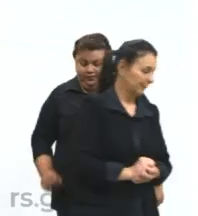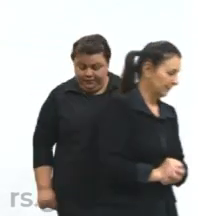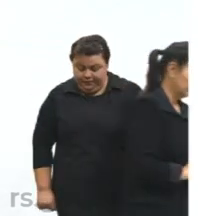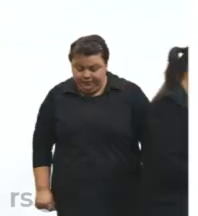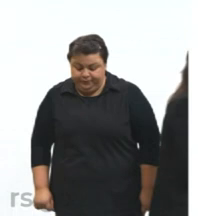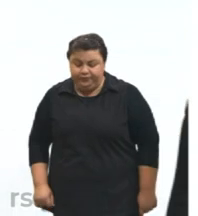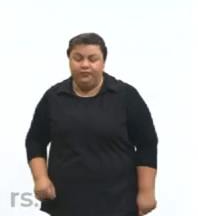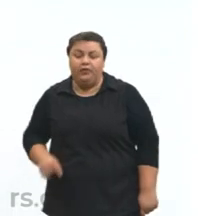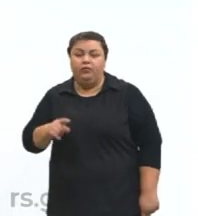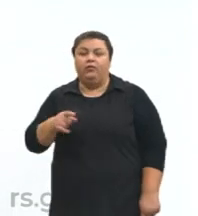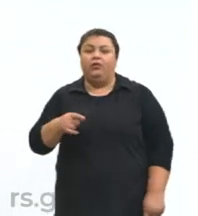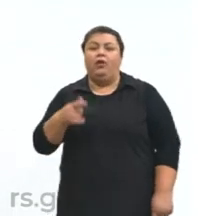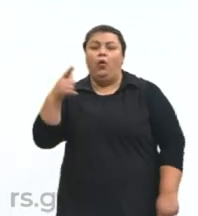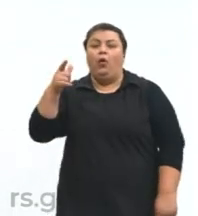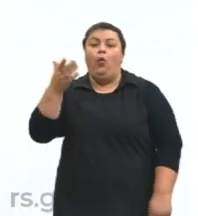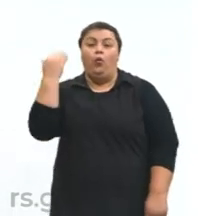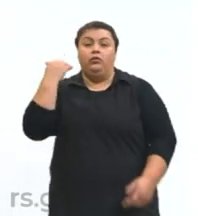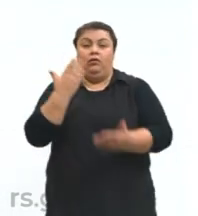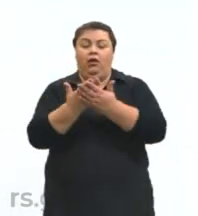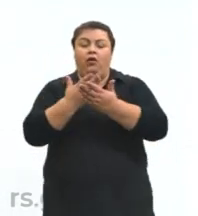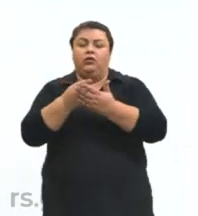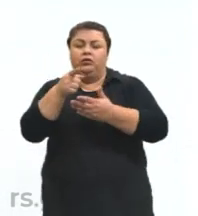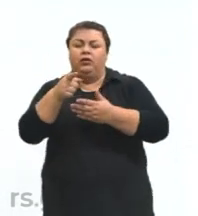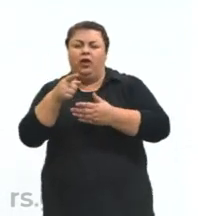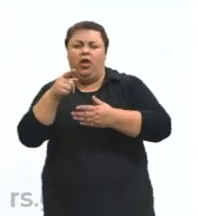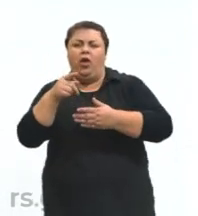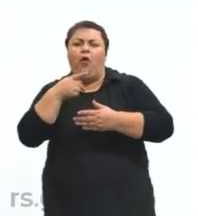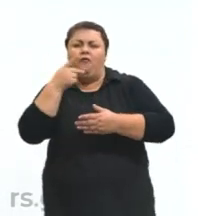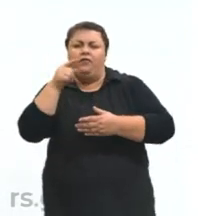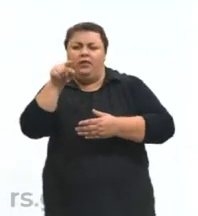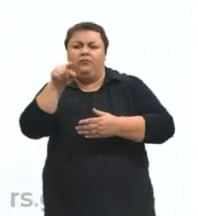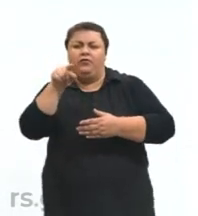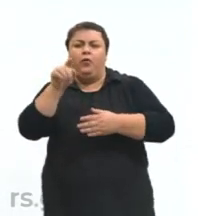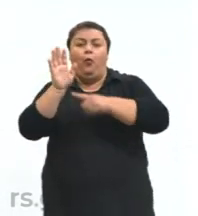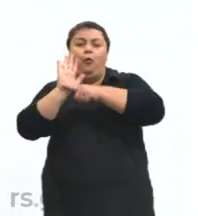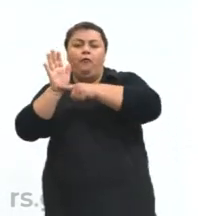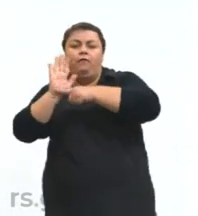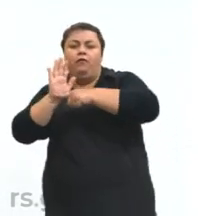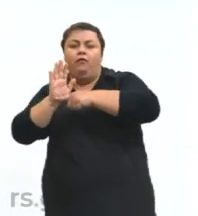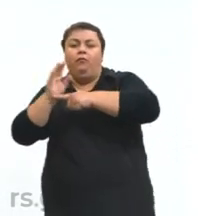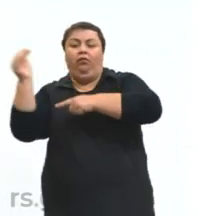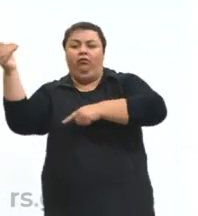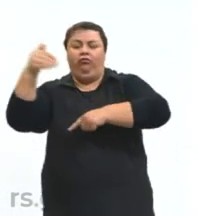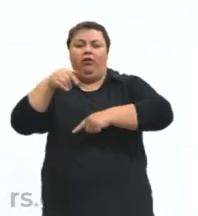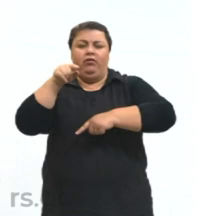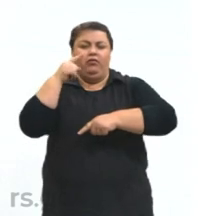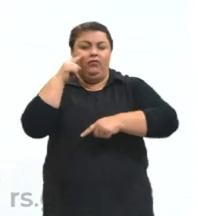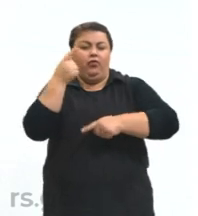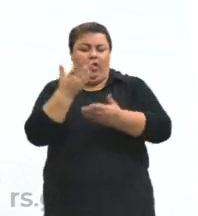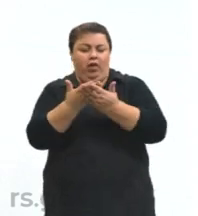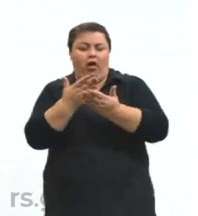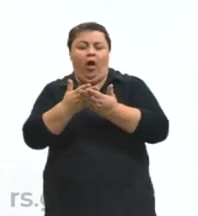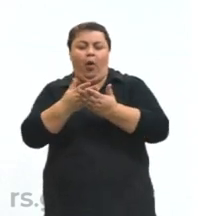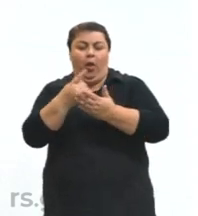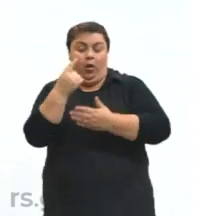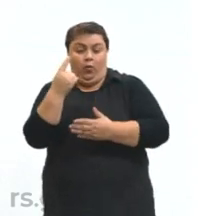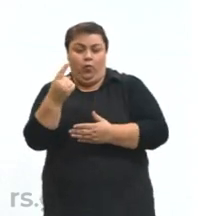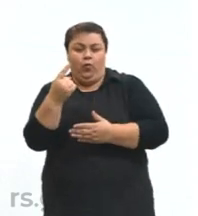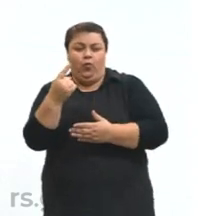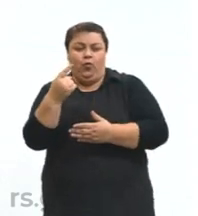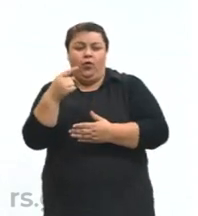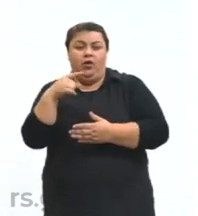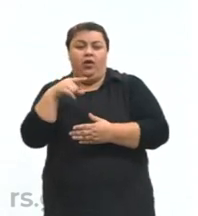o filme A Chegada. Se vocês assistiram a aula 1, vocês devem ter visto que eu deixei para vocês uma